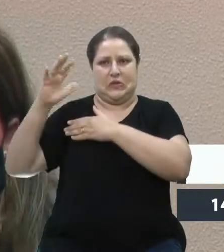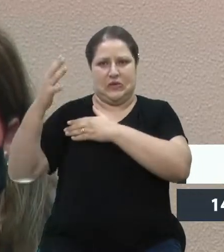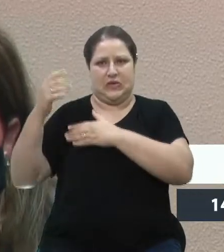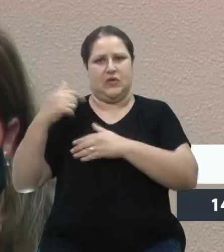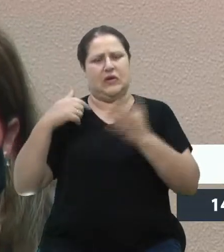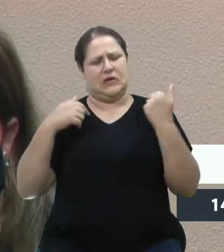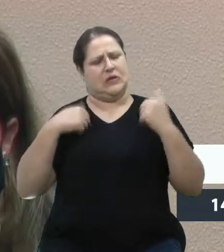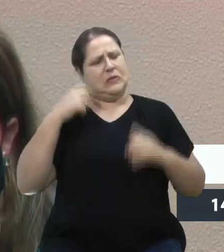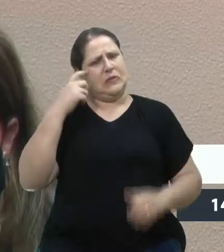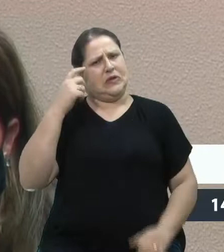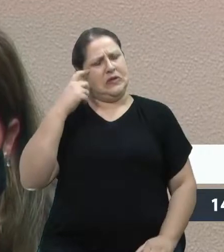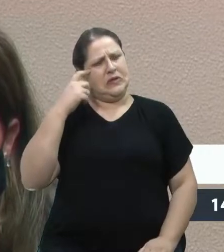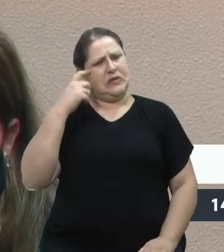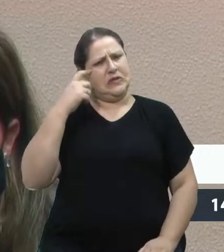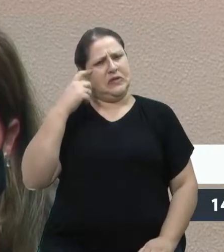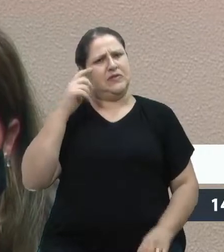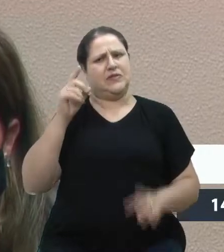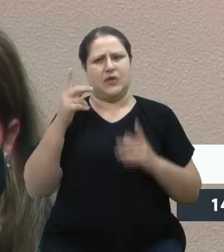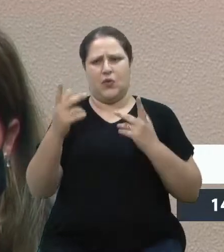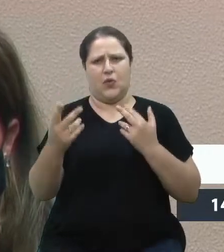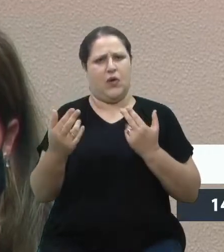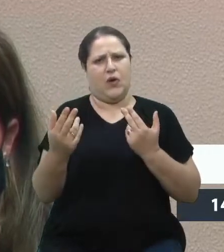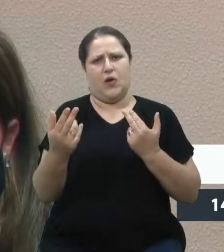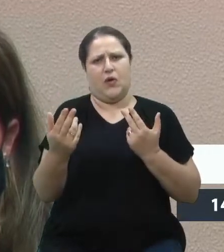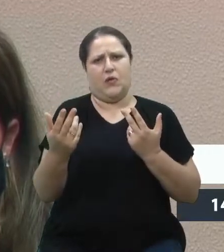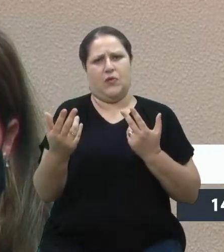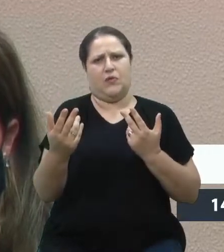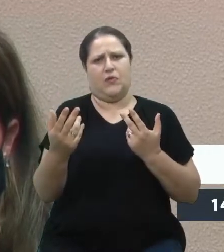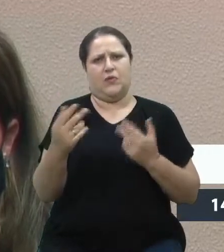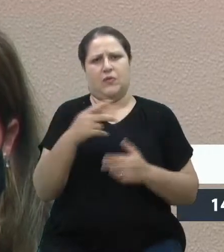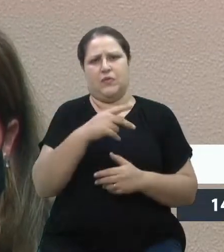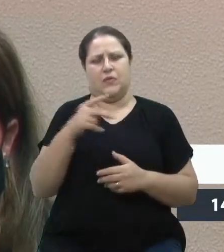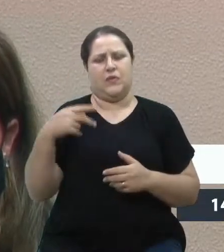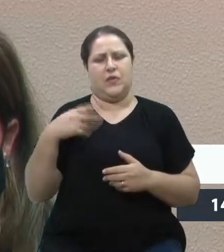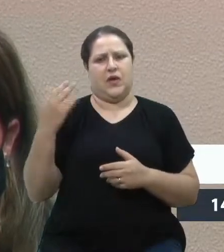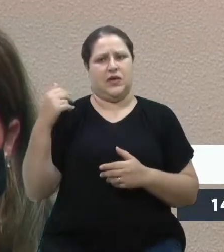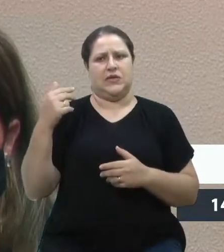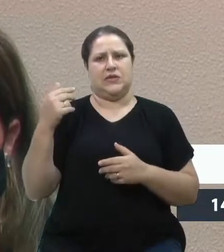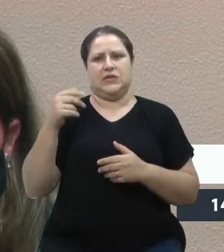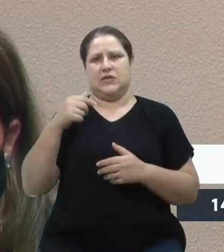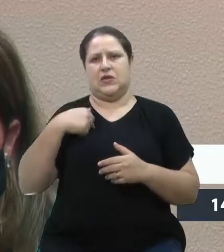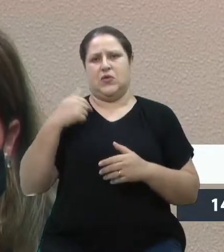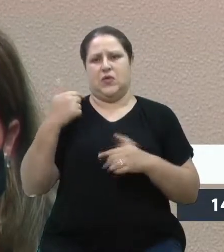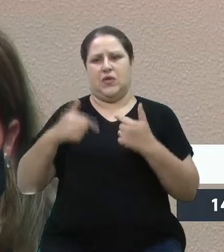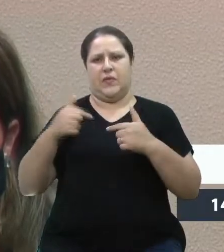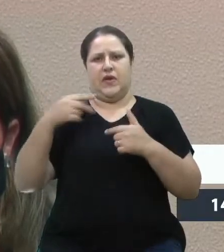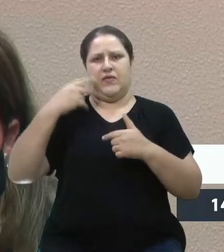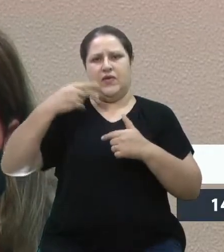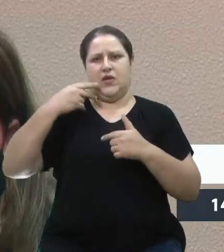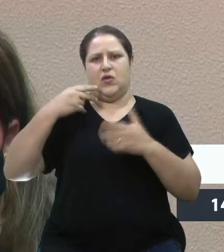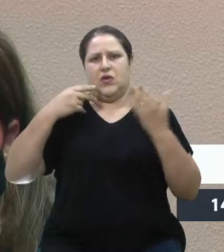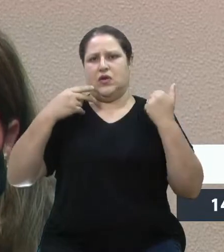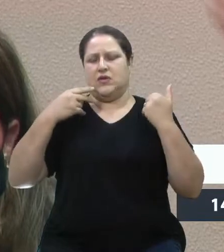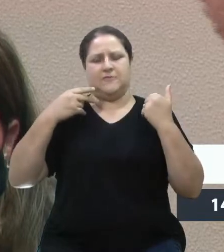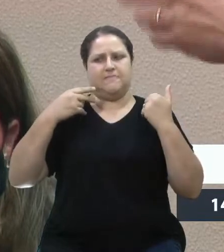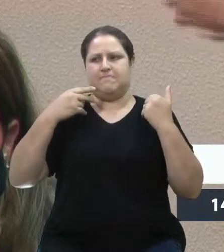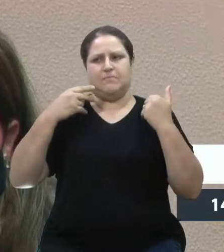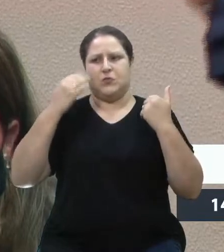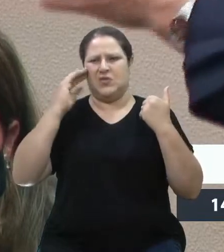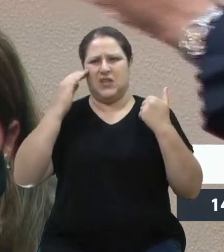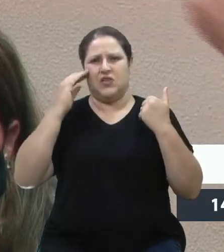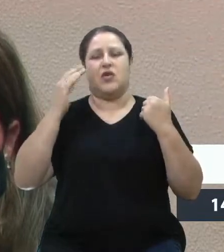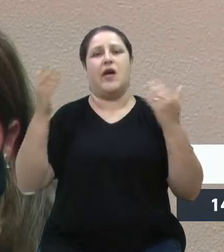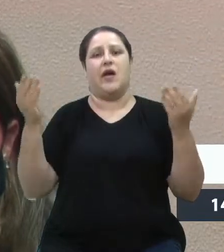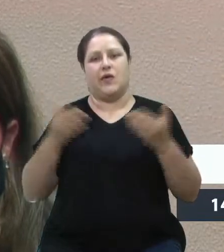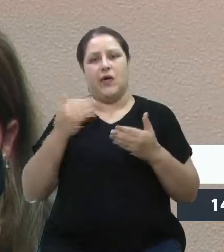esse entendimento, população, quando não era representante público. Quanto mais transparência, melhor. Quem sabe ali na